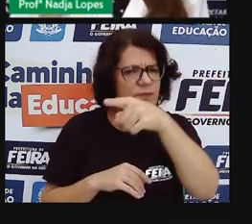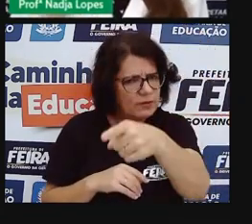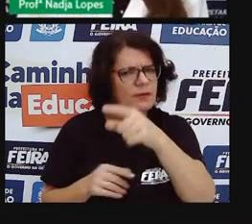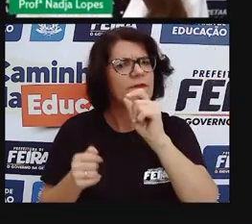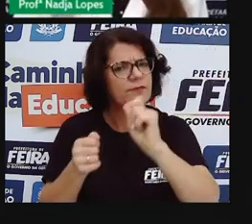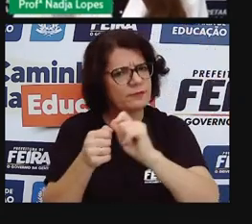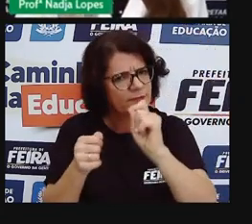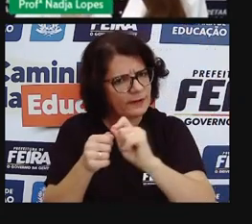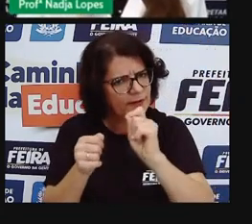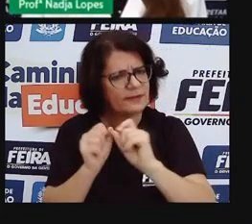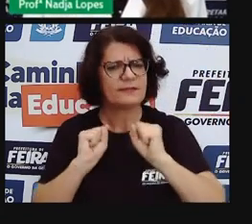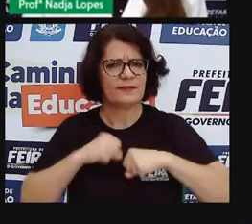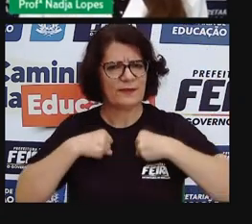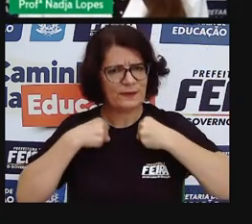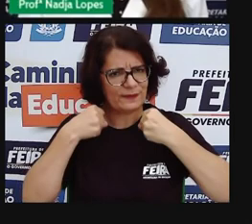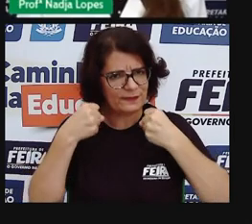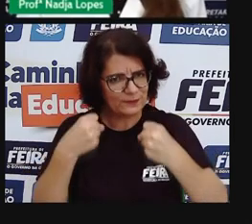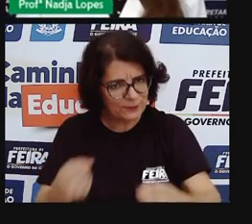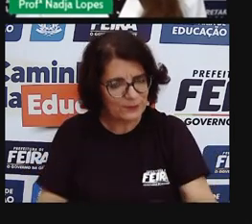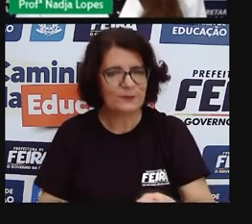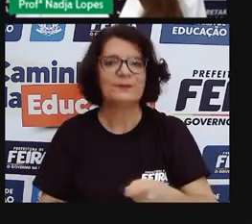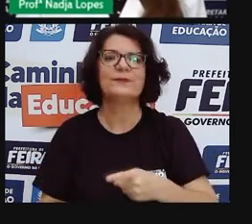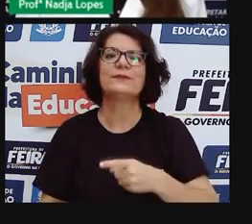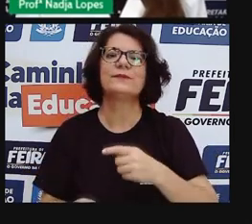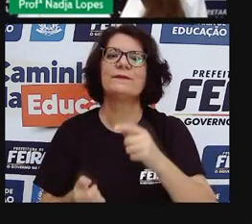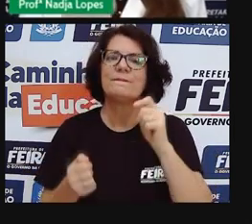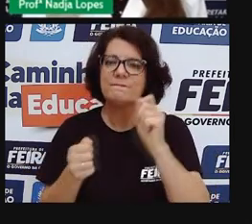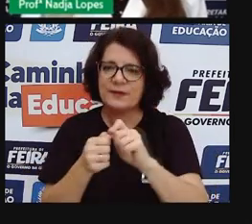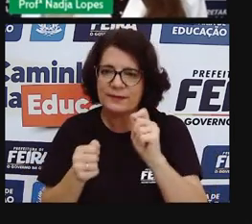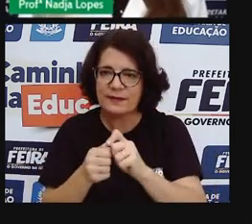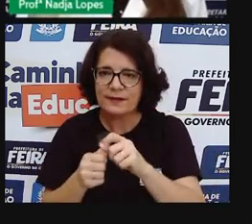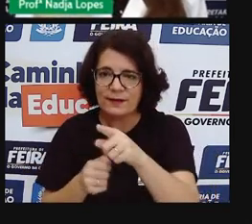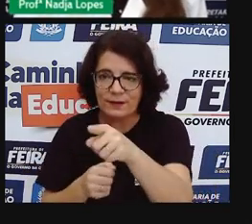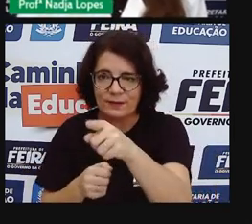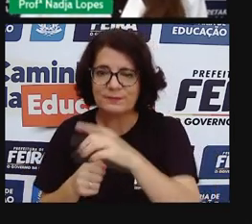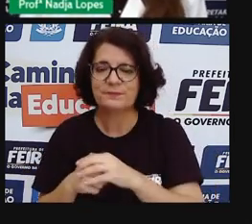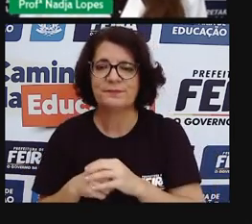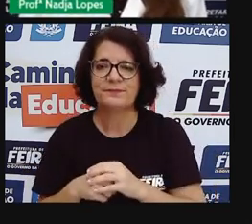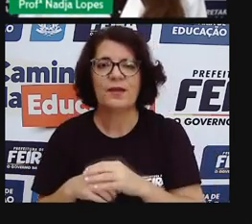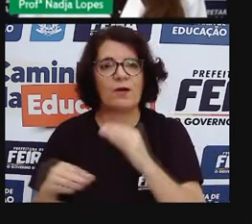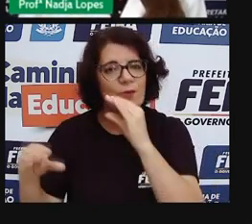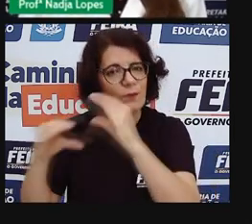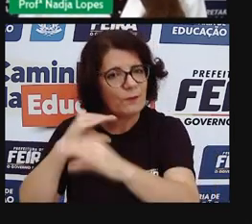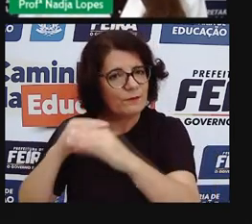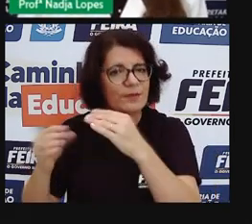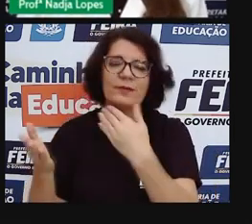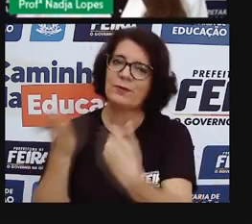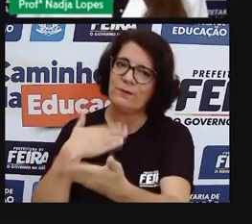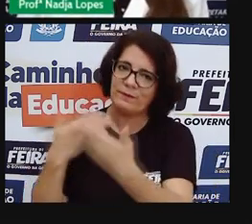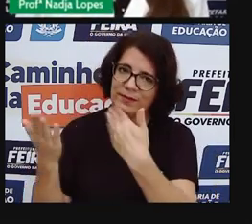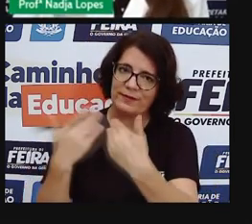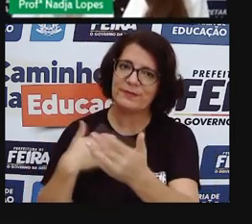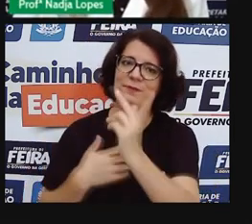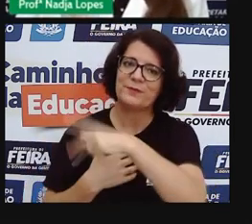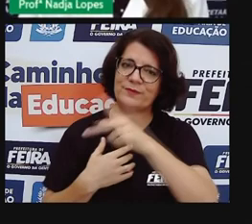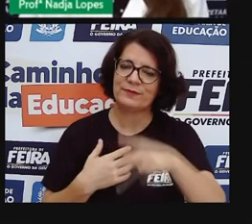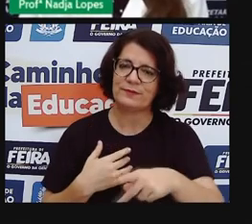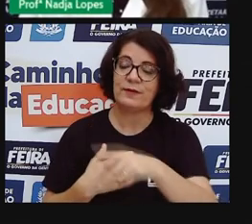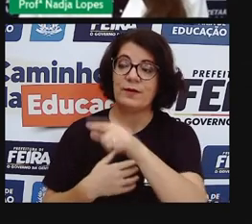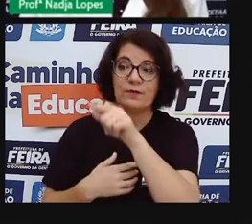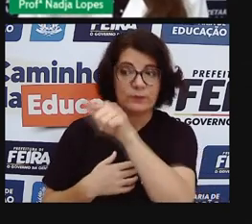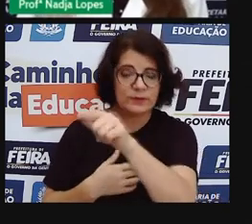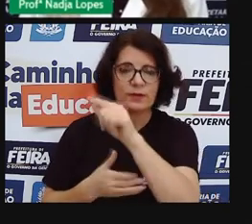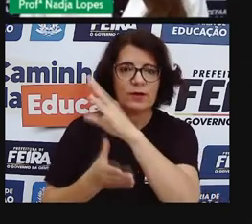se arrisquem a fazer as atividades que a gente está propondo e dialoguem com o professor de vocês, tá bom? Então você vai anotar no